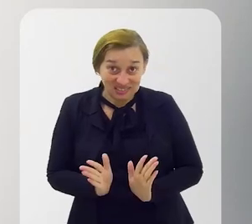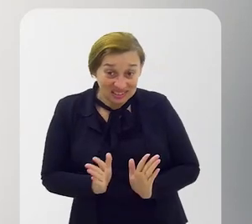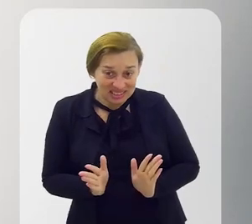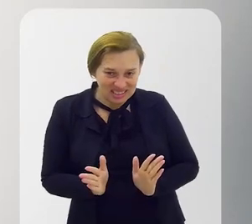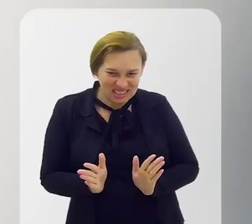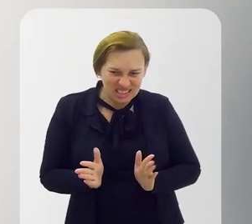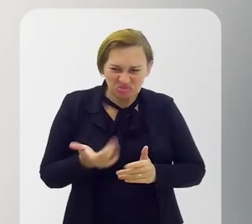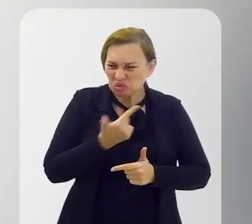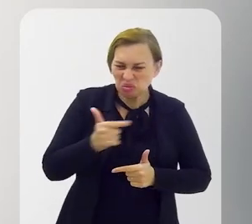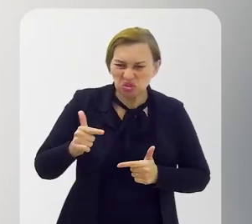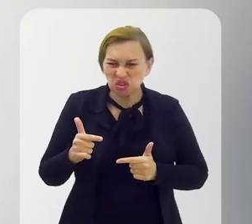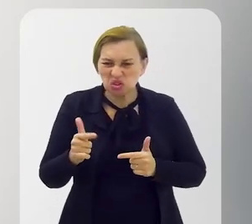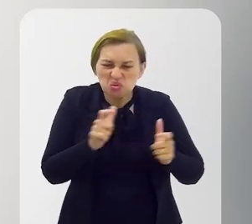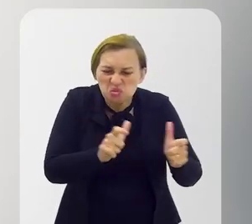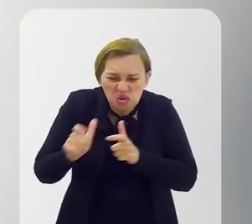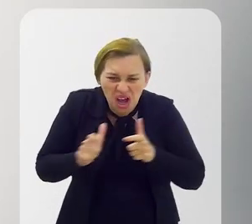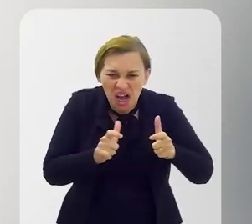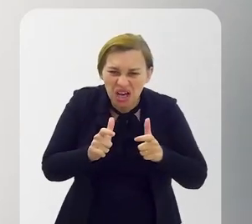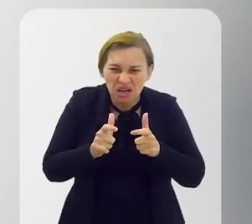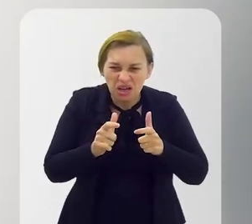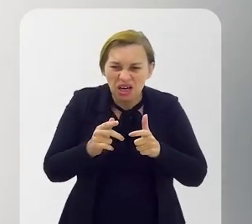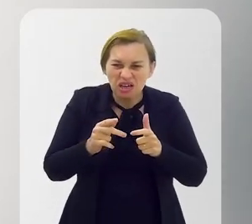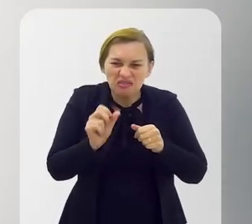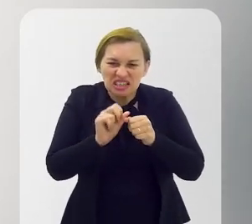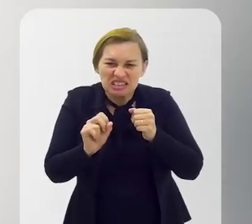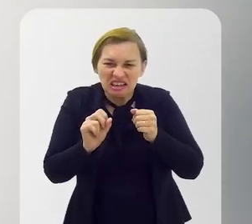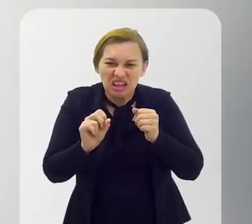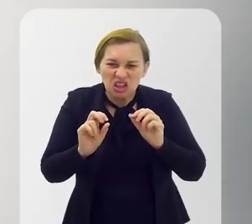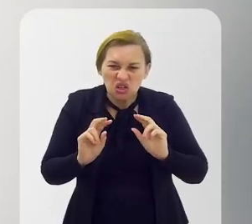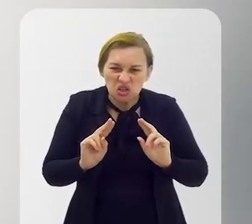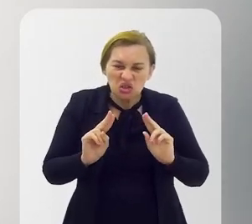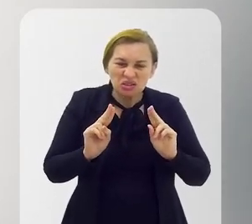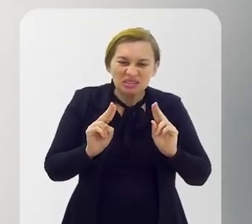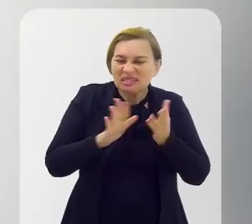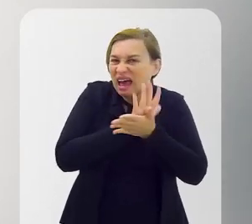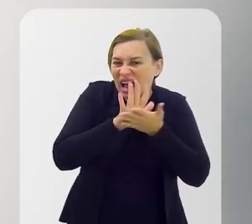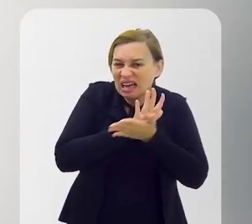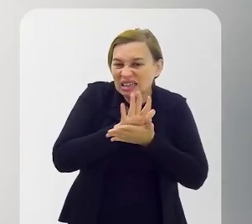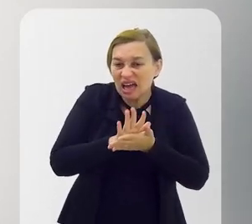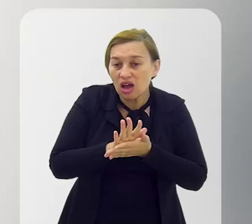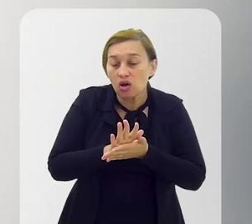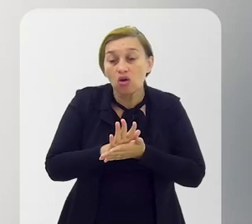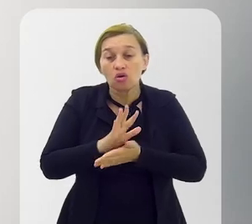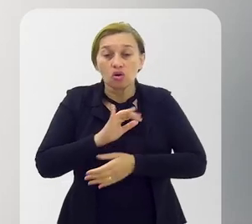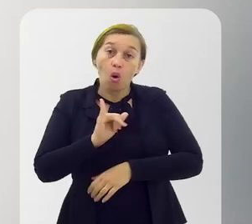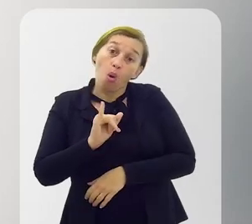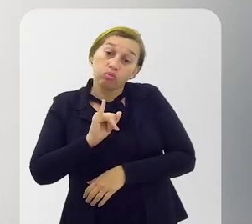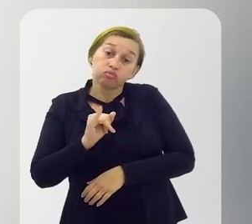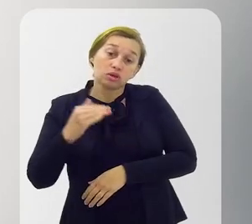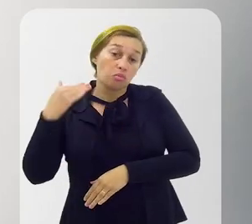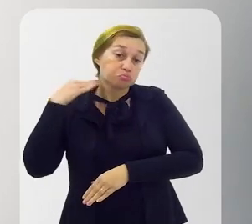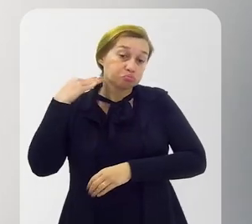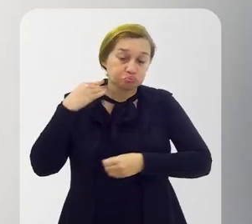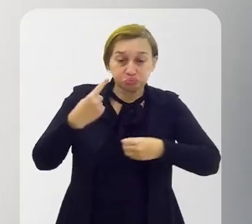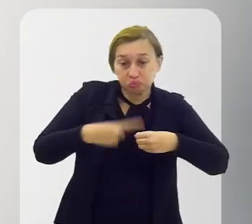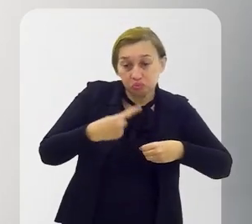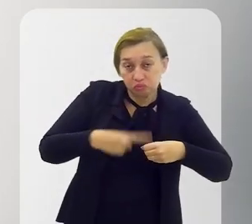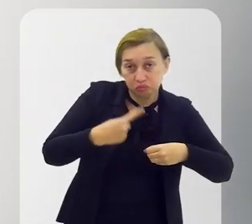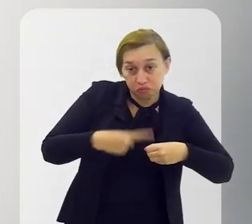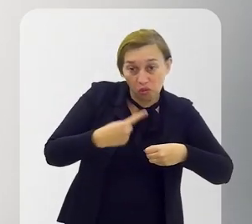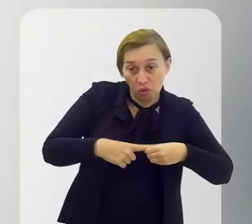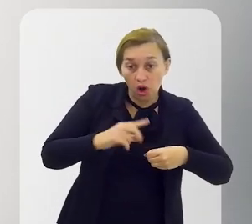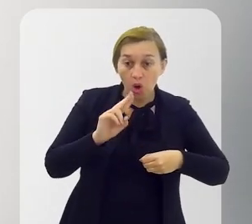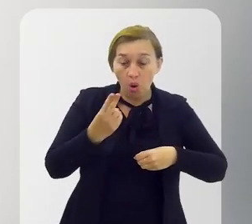Não tinha muito para onde as pessoas irem O que fazer Então a gente As pessoas ou iam para a Juiz de Fora Ou vinham para o Rio